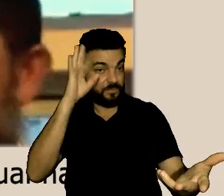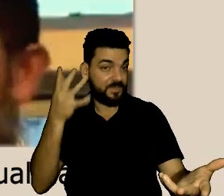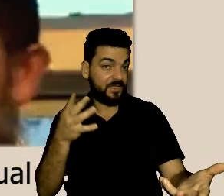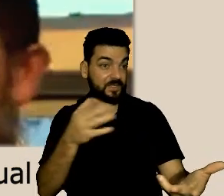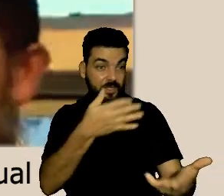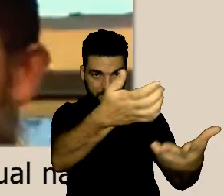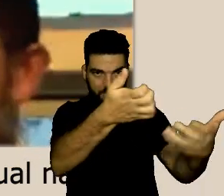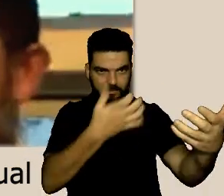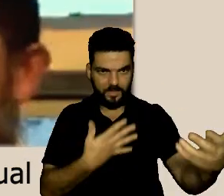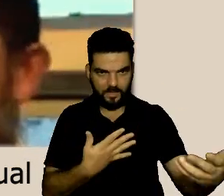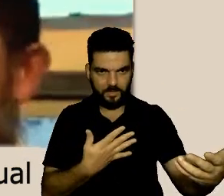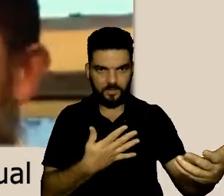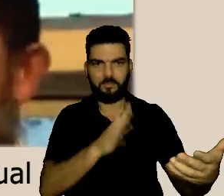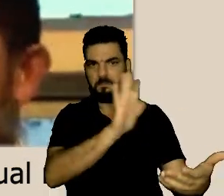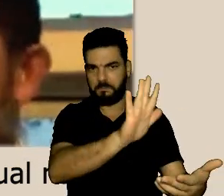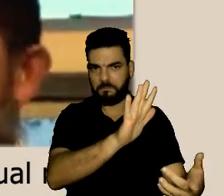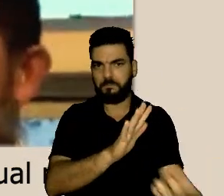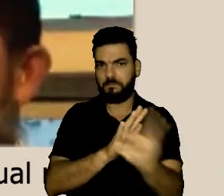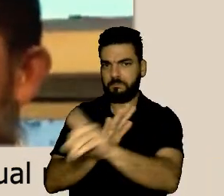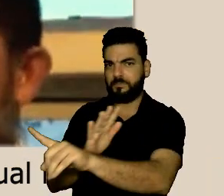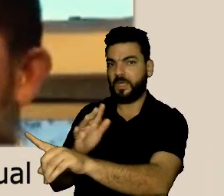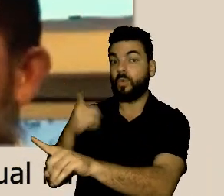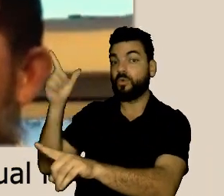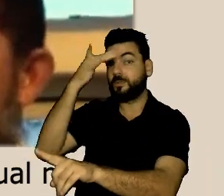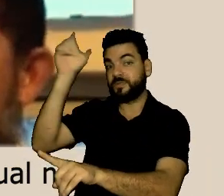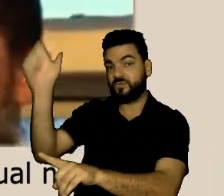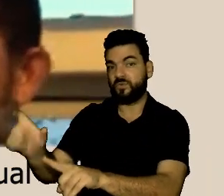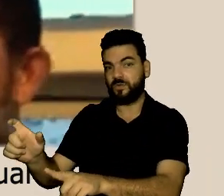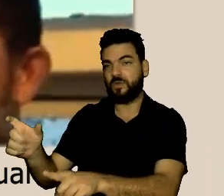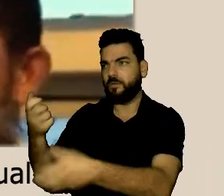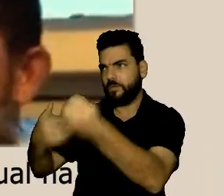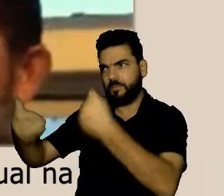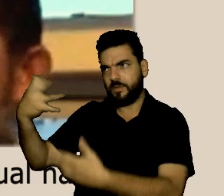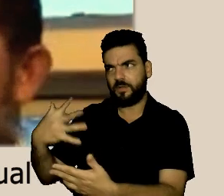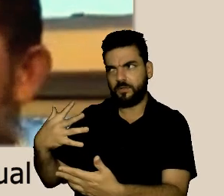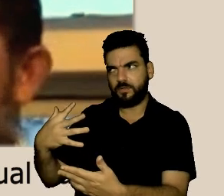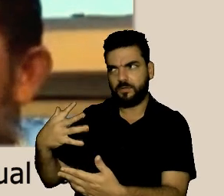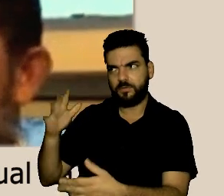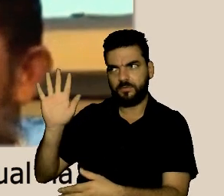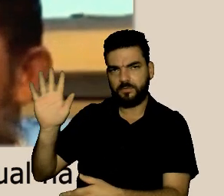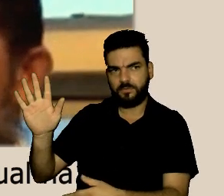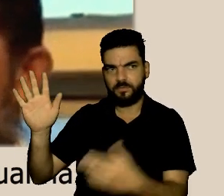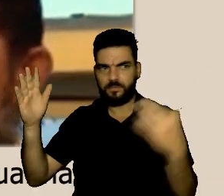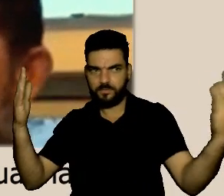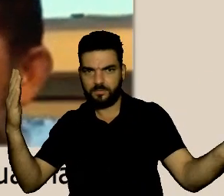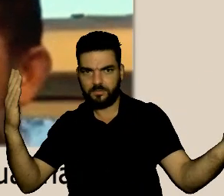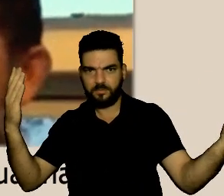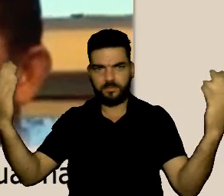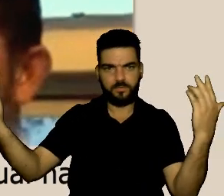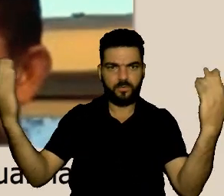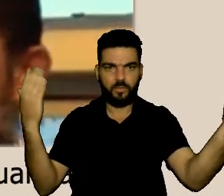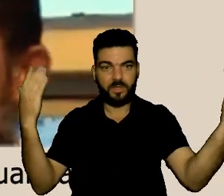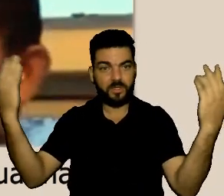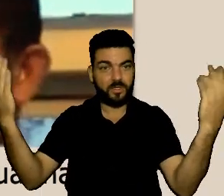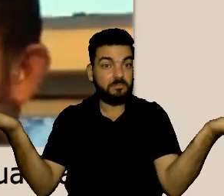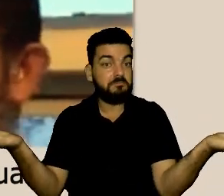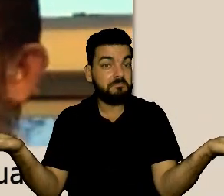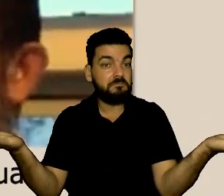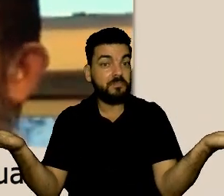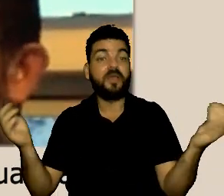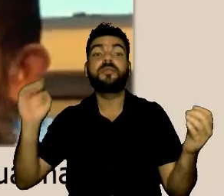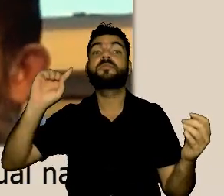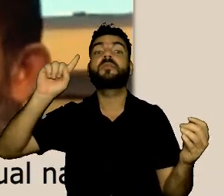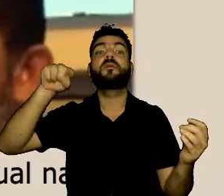um e ponto dois a própria mediação permite o cálculos que é aquela reunião separada com cada parte